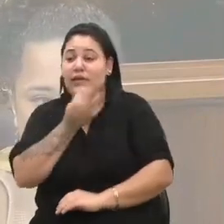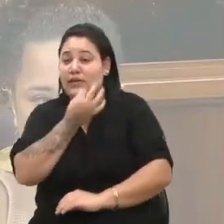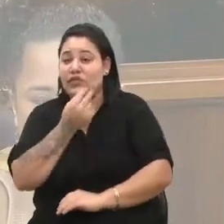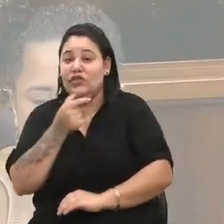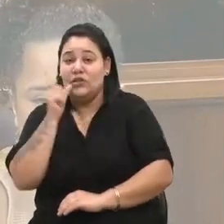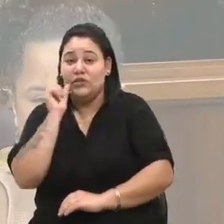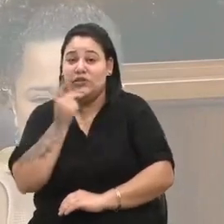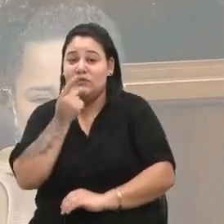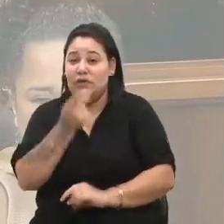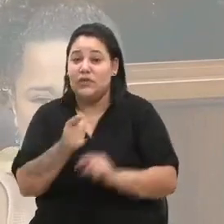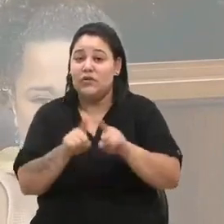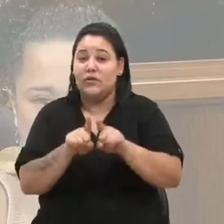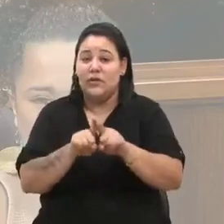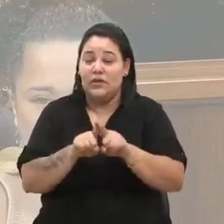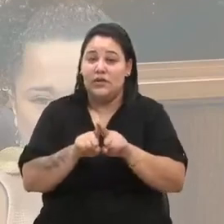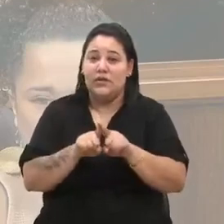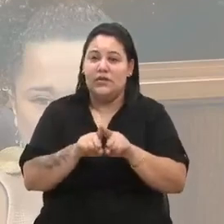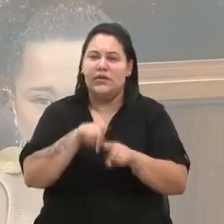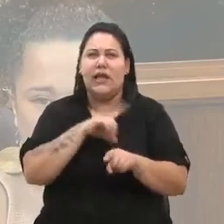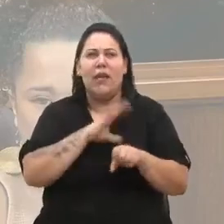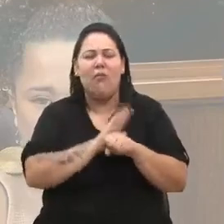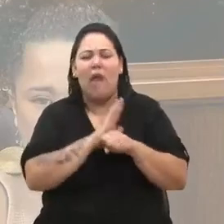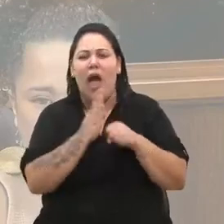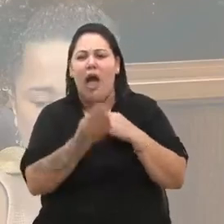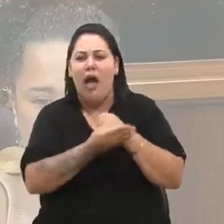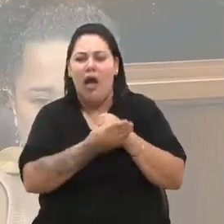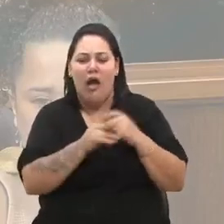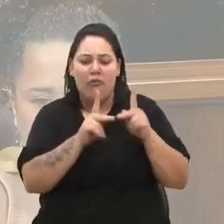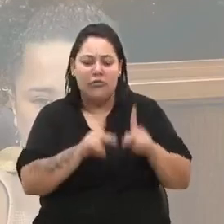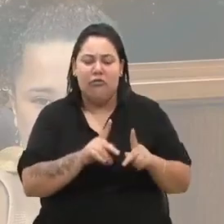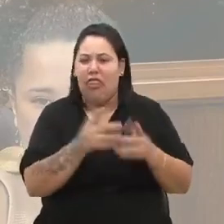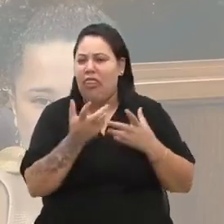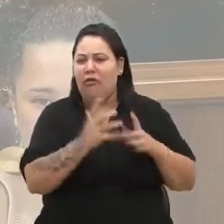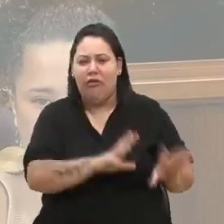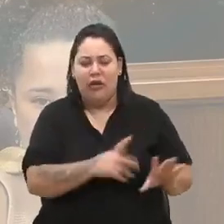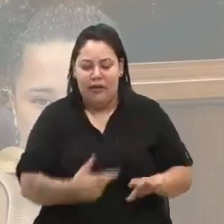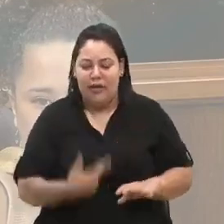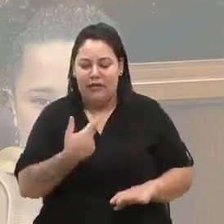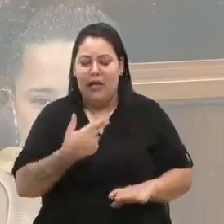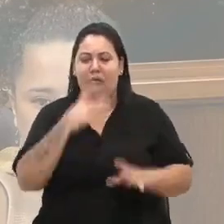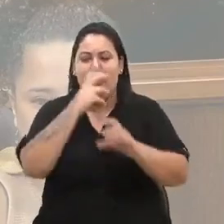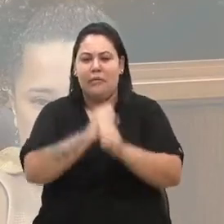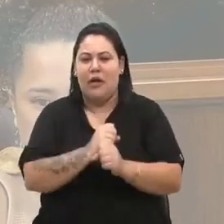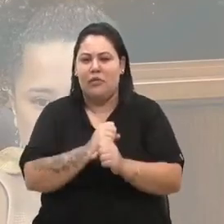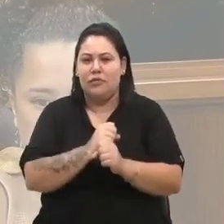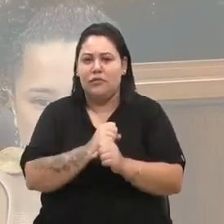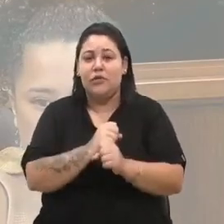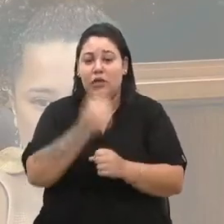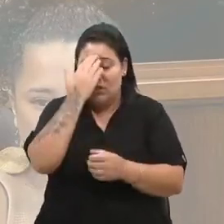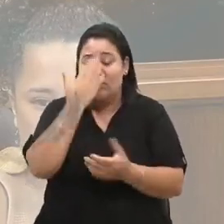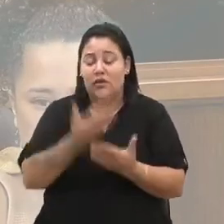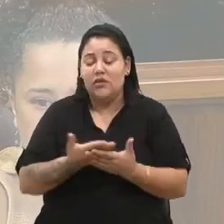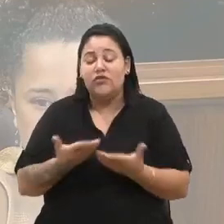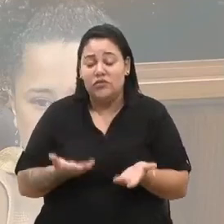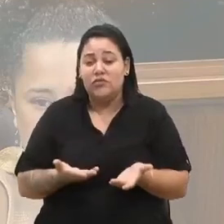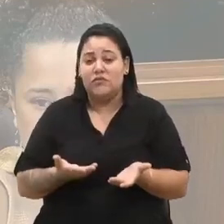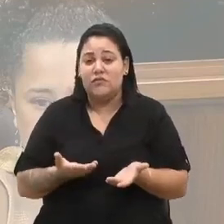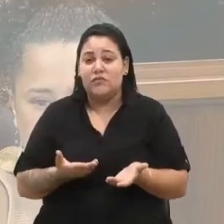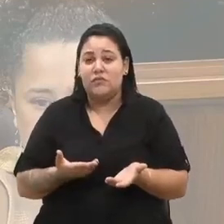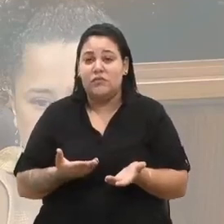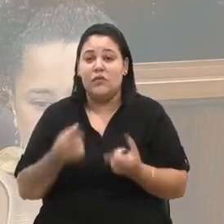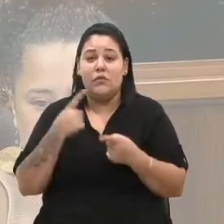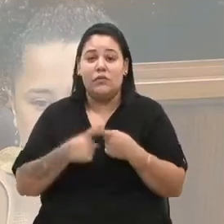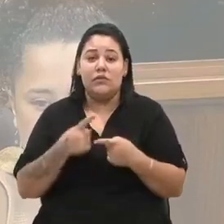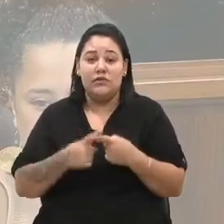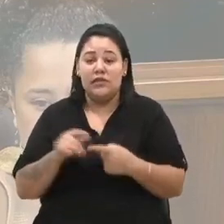que, num determinado bairro, pessoas não queriam castrar os seus animais. E eu acredito. Porque,